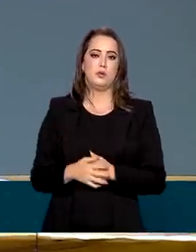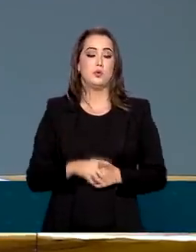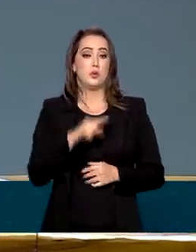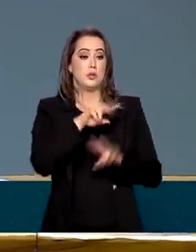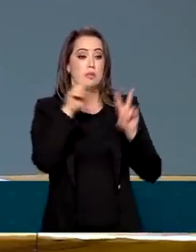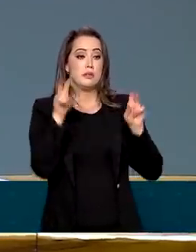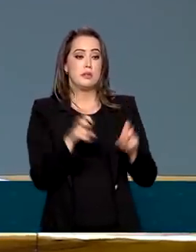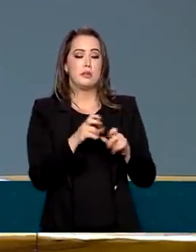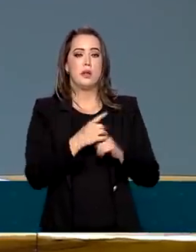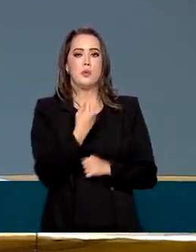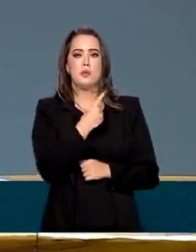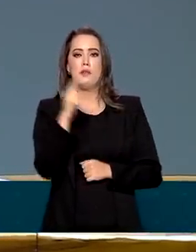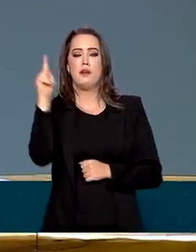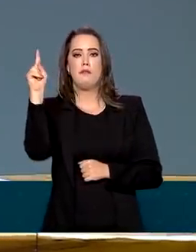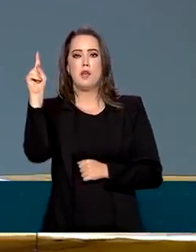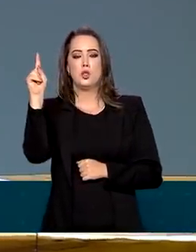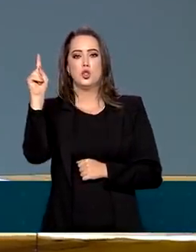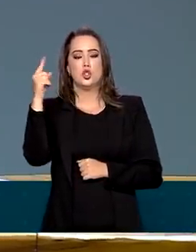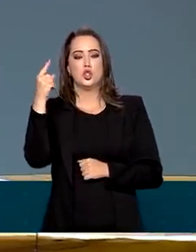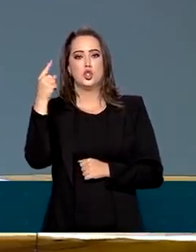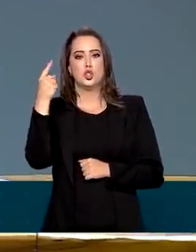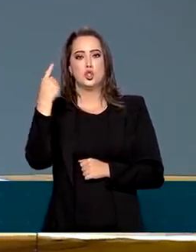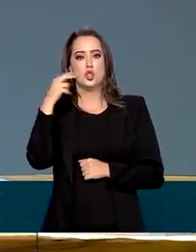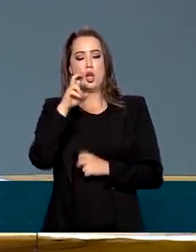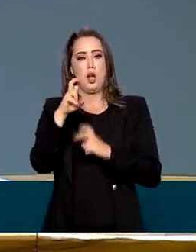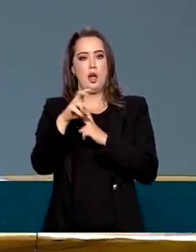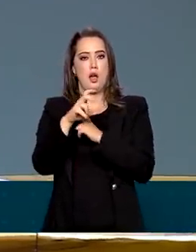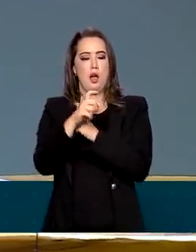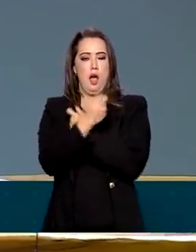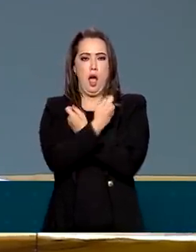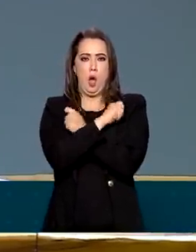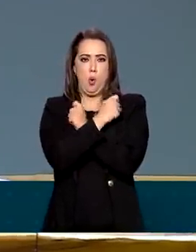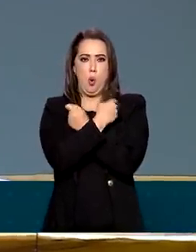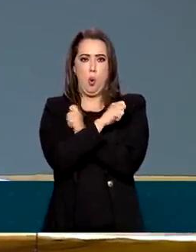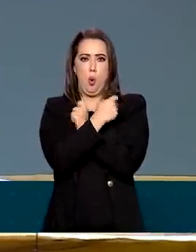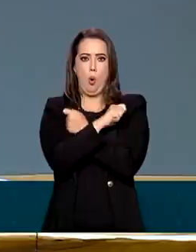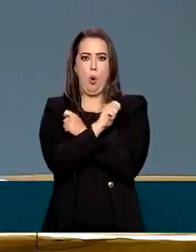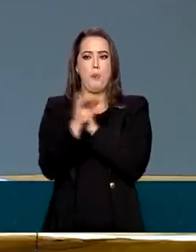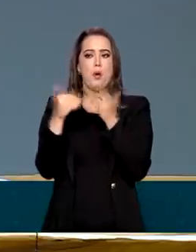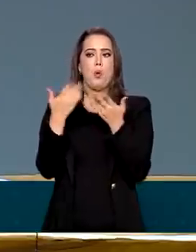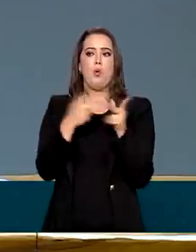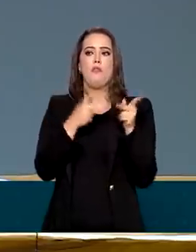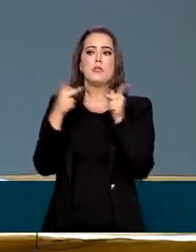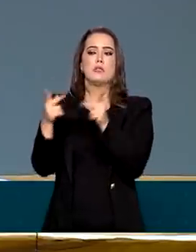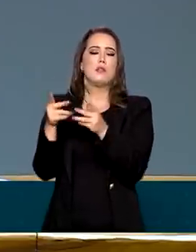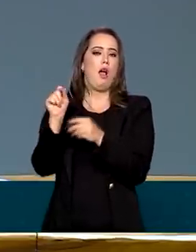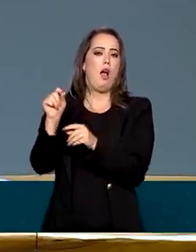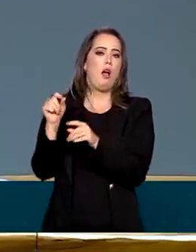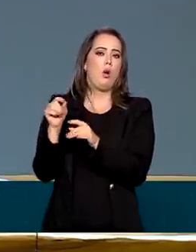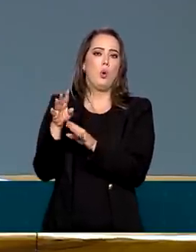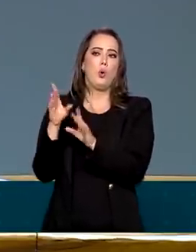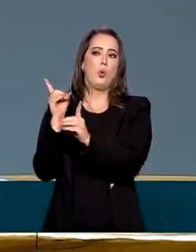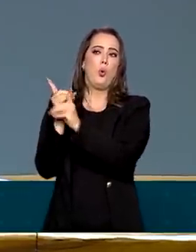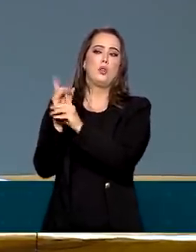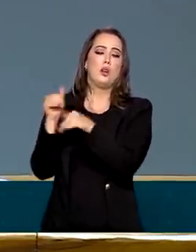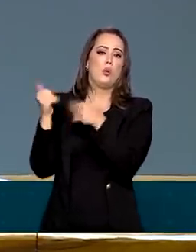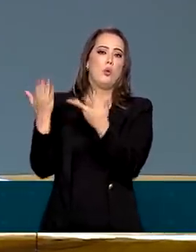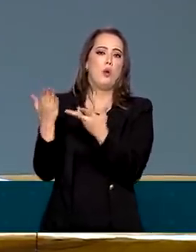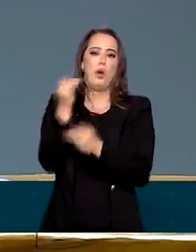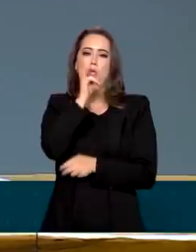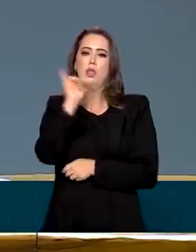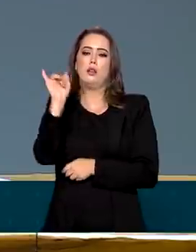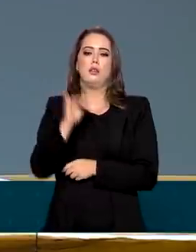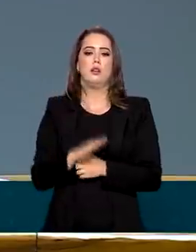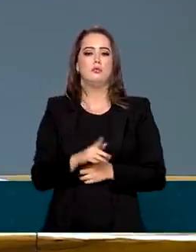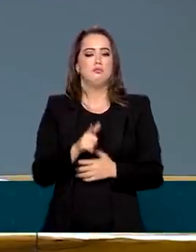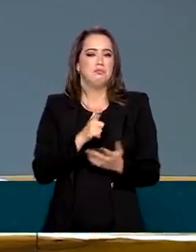questão, senhor vai a Roma, pode adiantar com quais autoridades ou empresários o senhor pretende se reunir na Itália? Deve